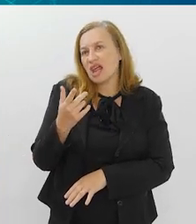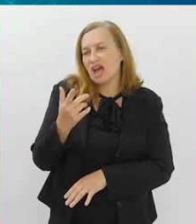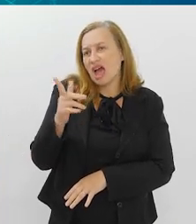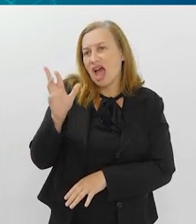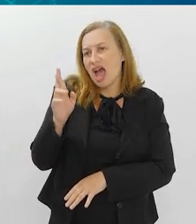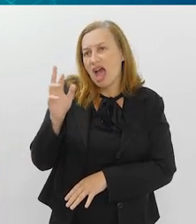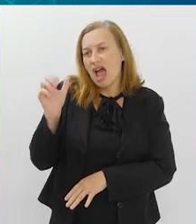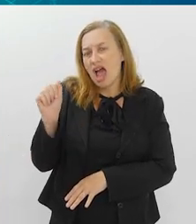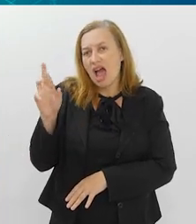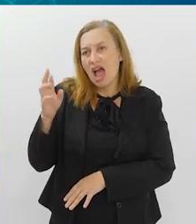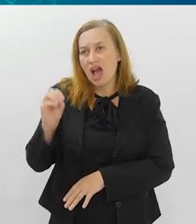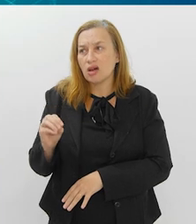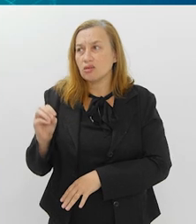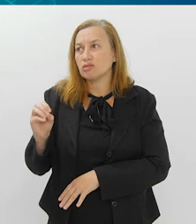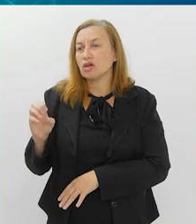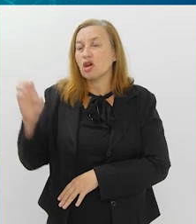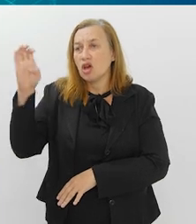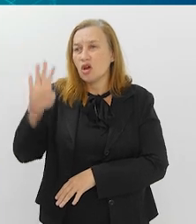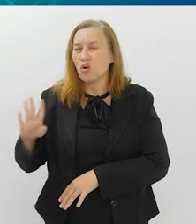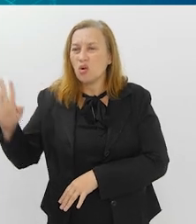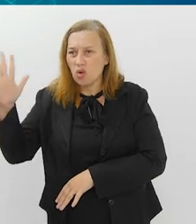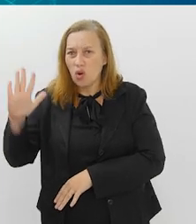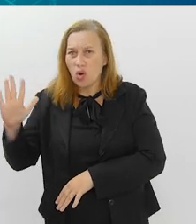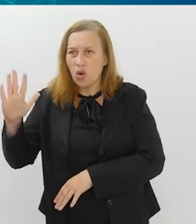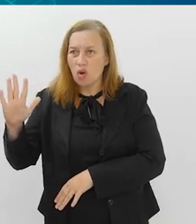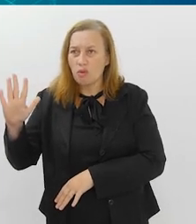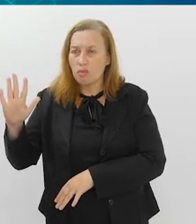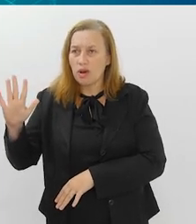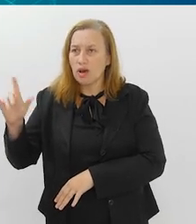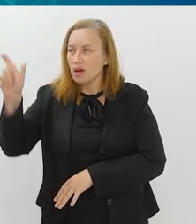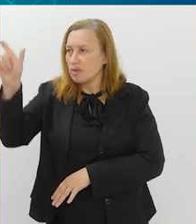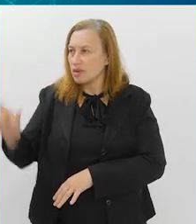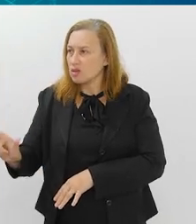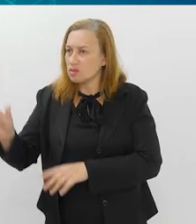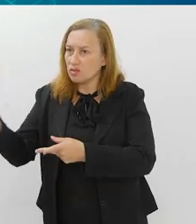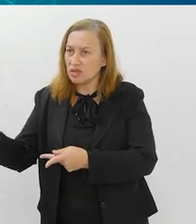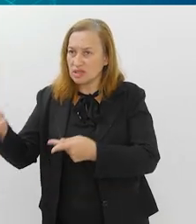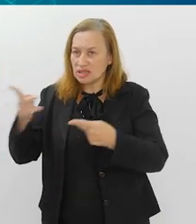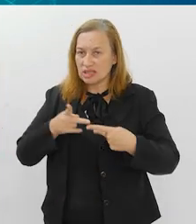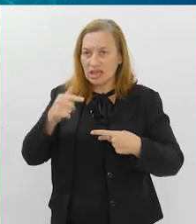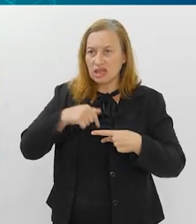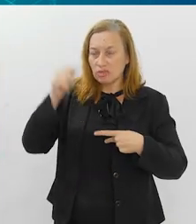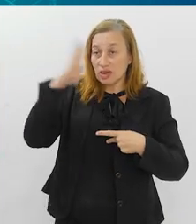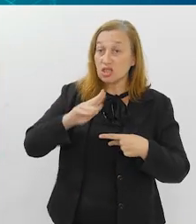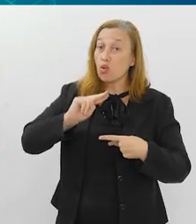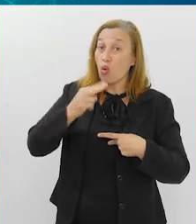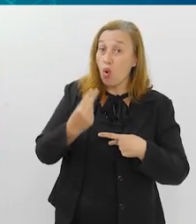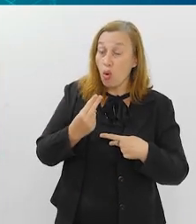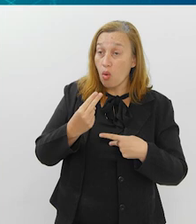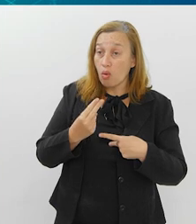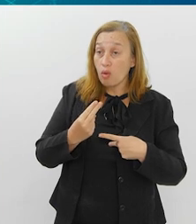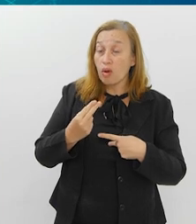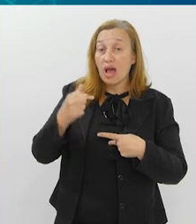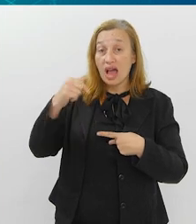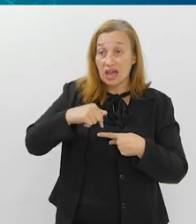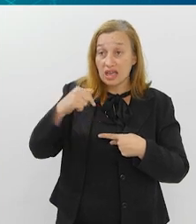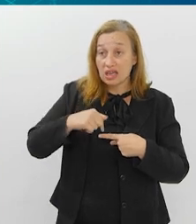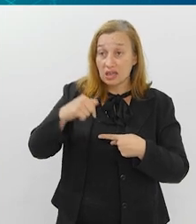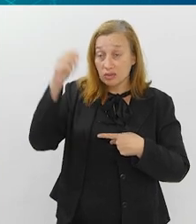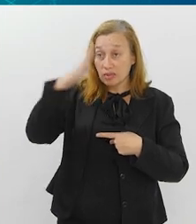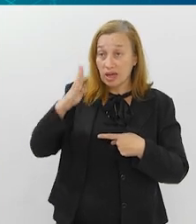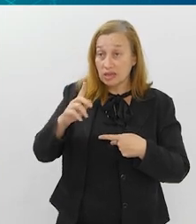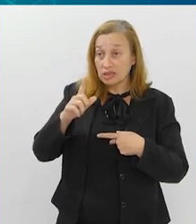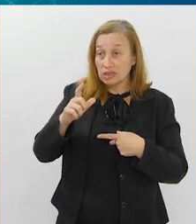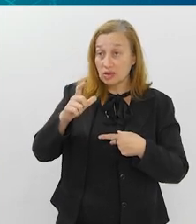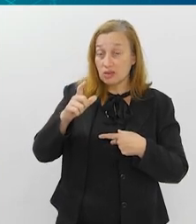principalmente vindos da Europa ou brasileiro que foi para a Europa e voltou para cá, e a Europa hoje vive um surto